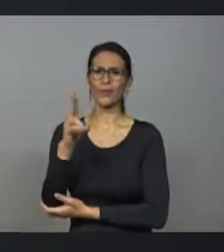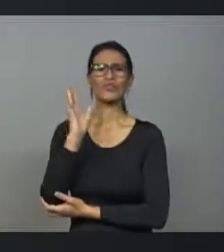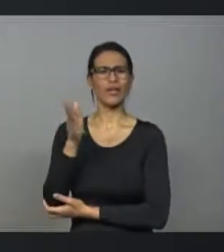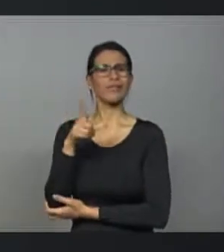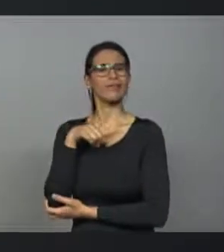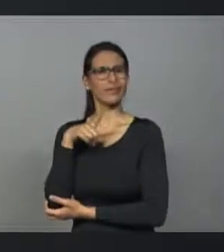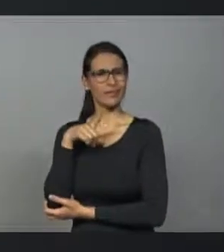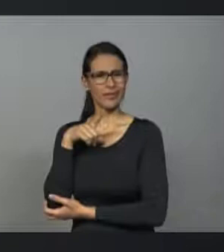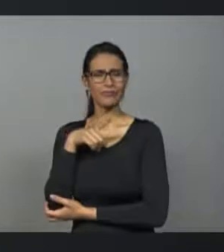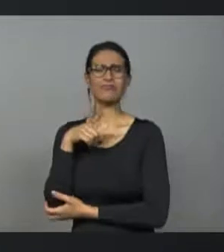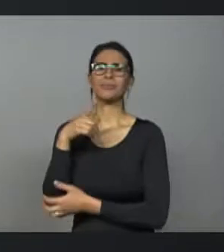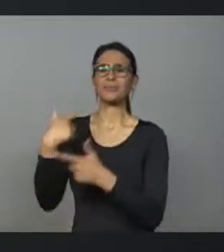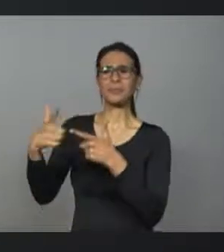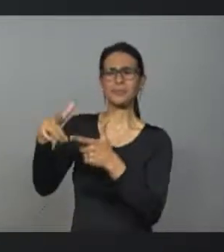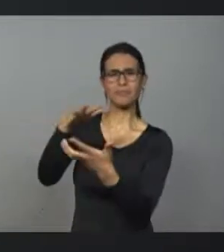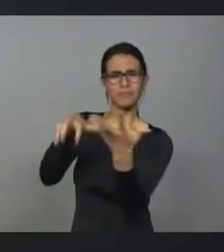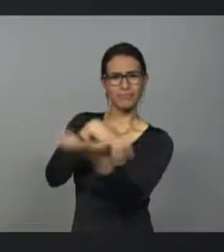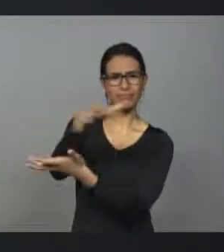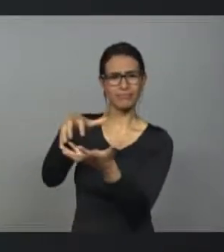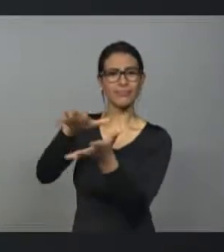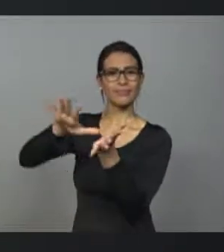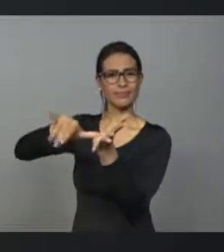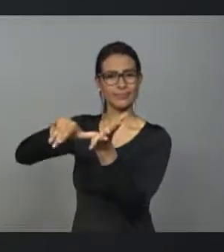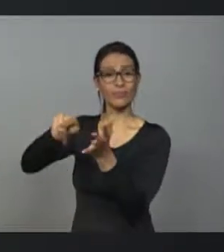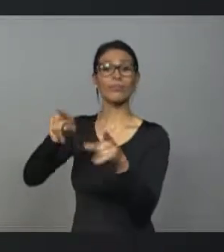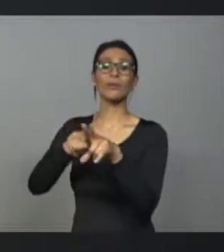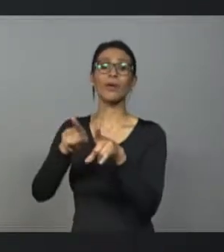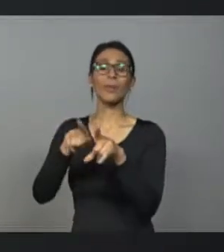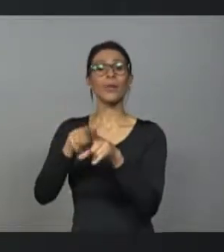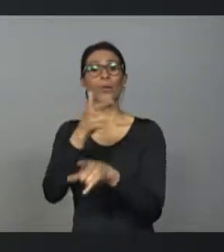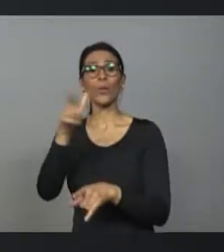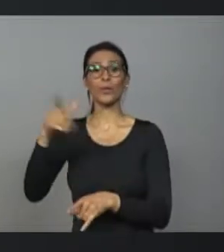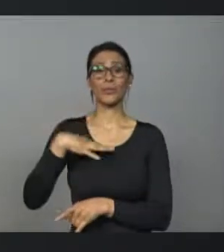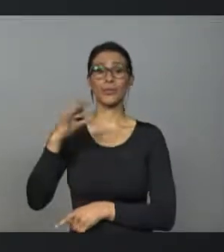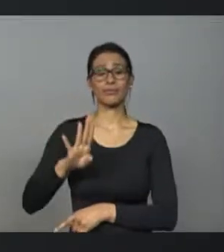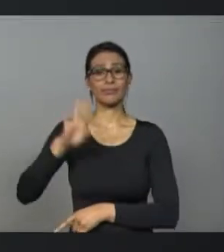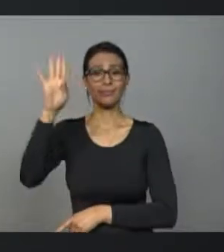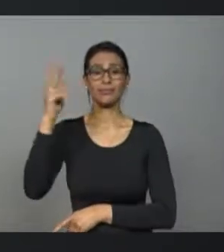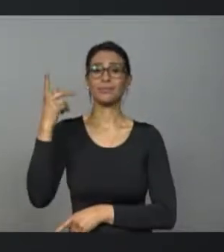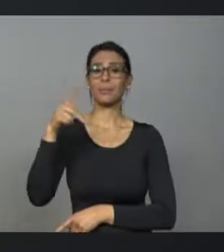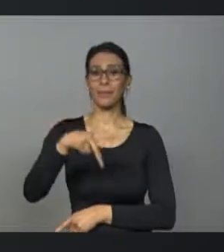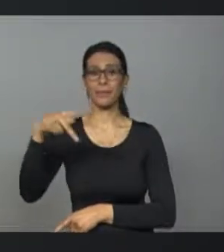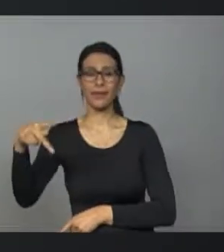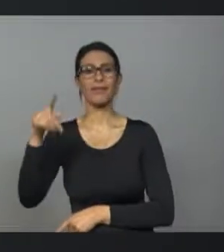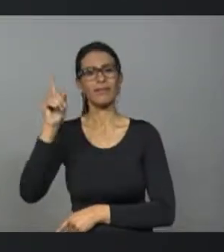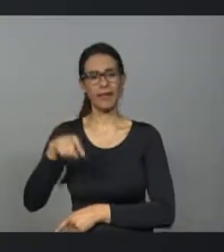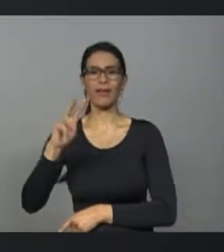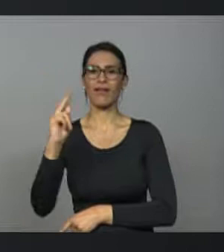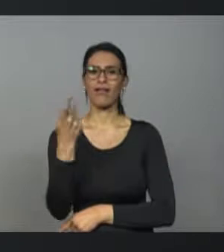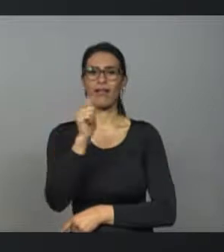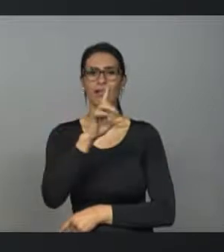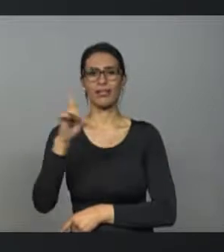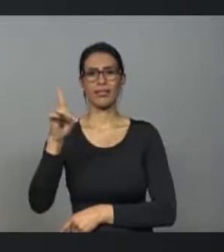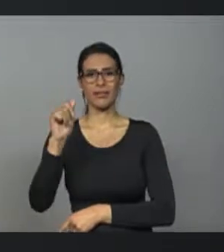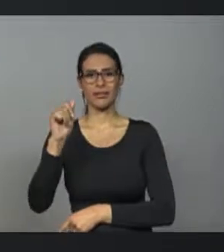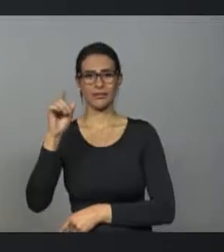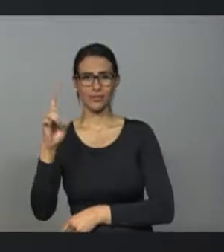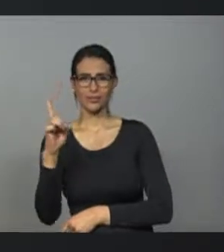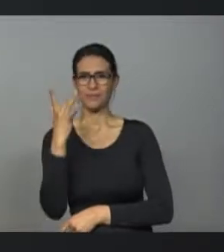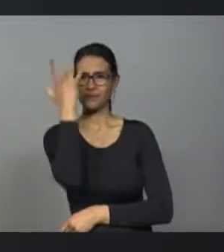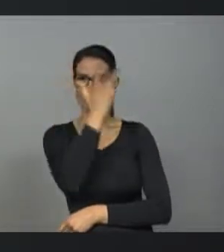por lavagem de dinheiro. E o candidato do PT, PT de Haddad e Lula, Haddad, o candidato teleguiado por Lula,